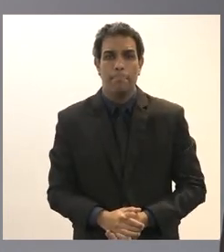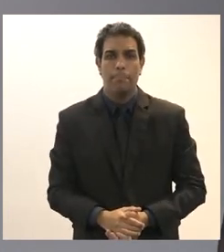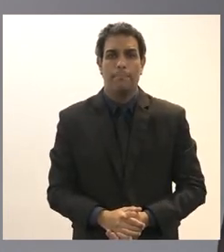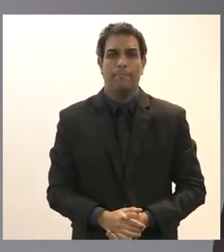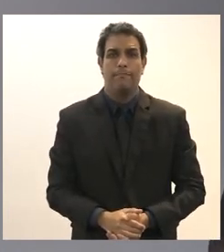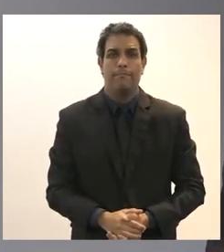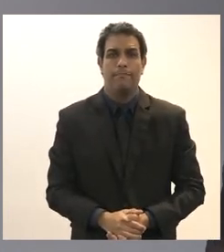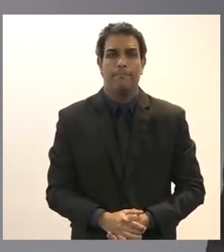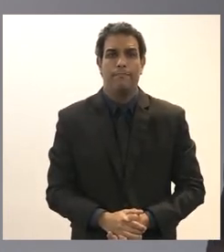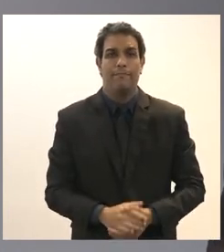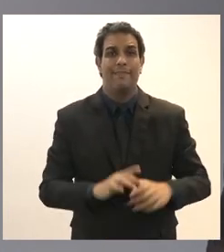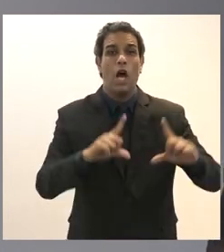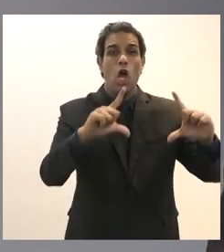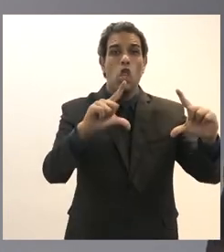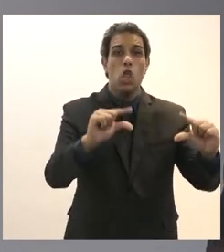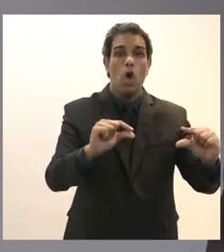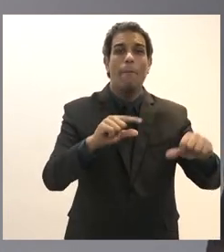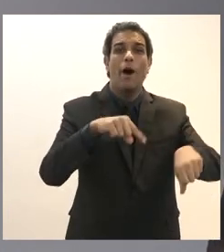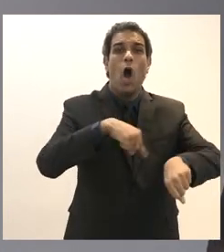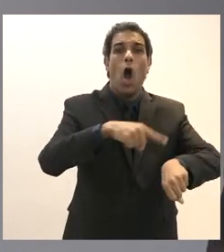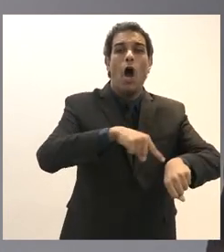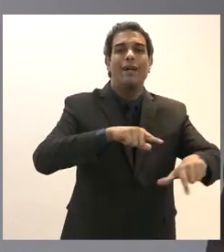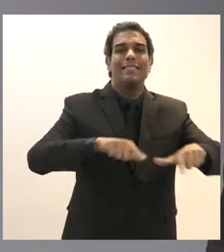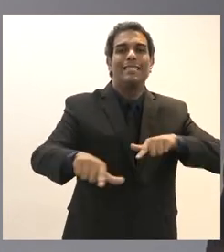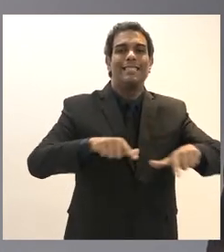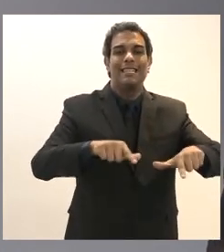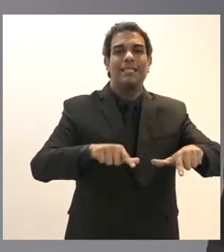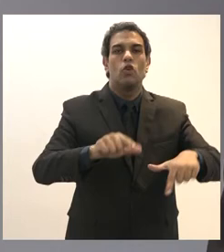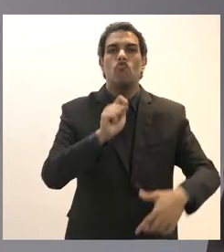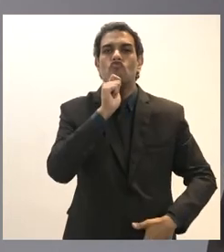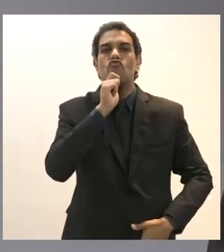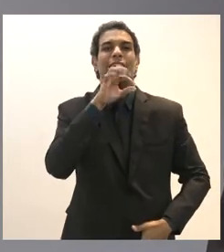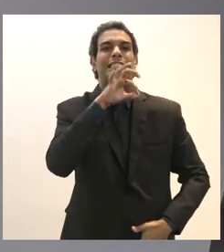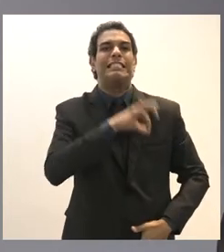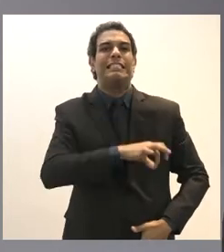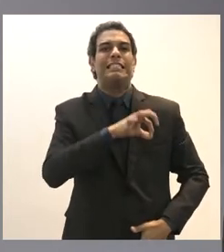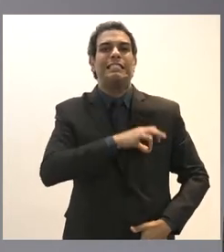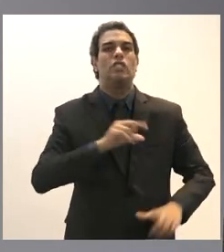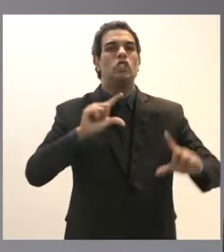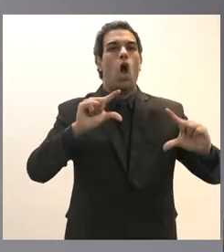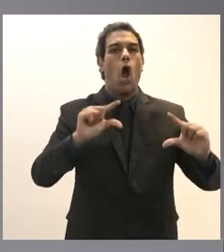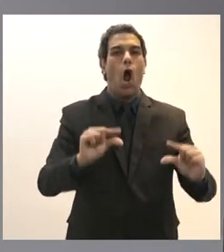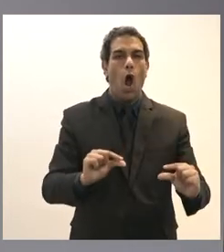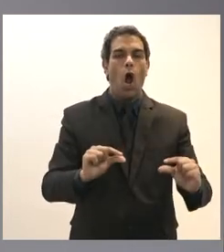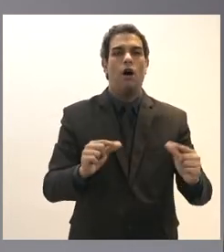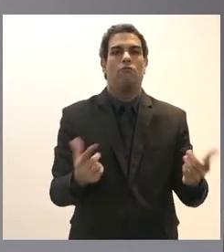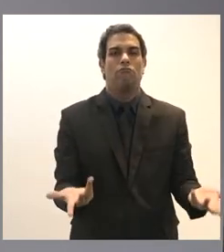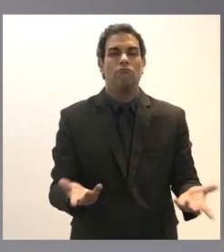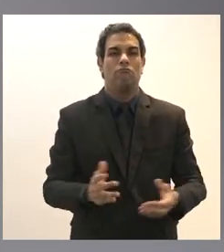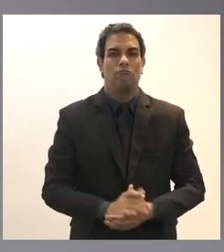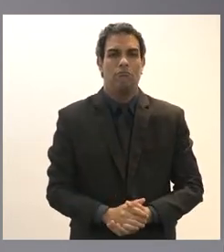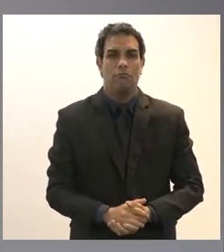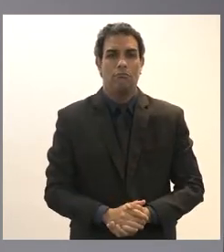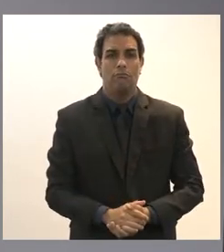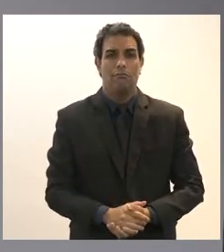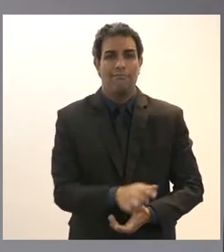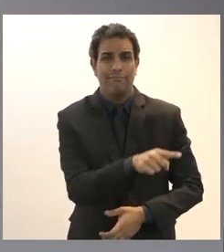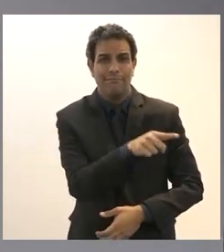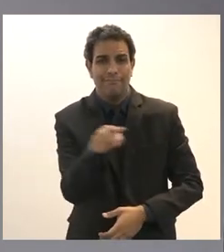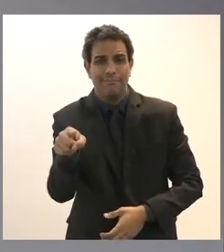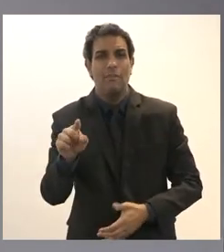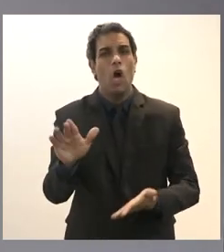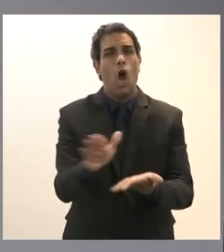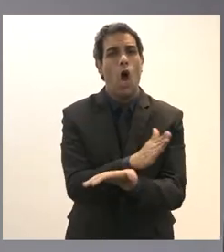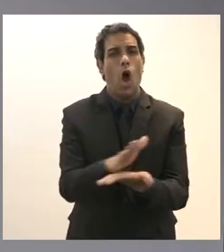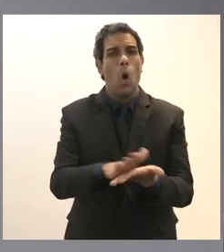redução de jornada de trabalho sem correspondente redução de remuneração veja bem que nós temos algumas